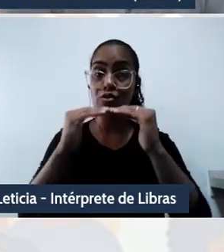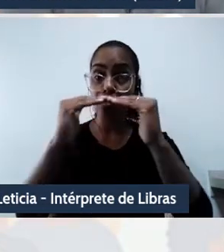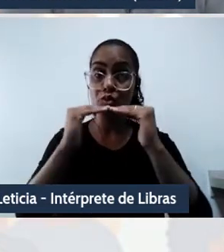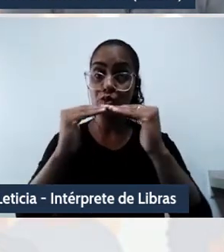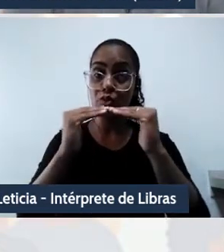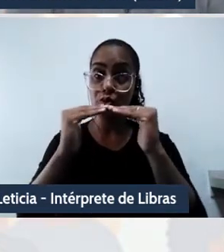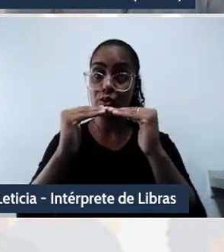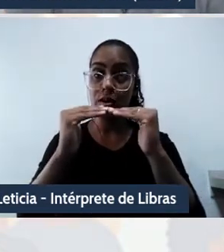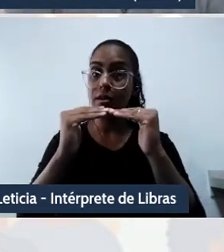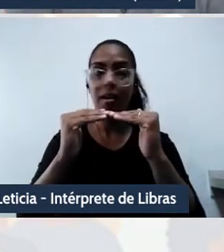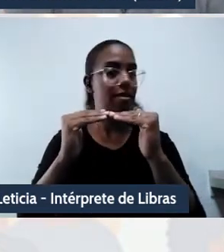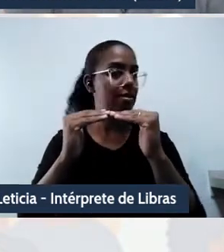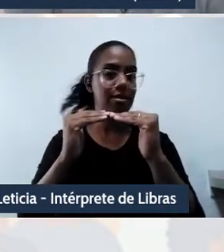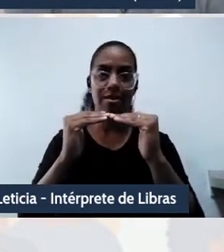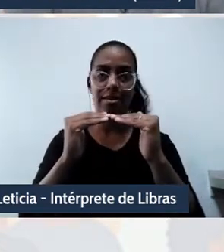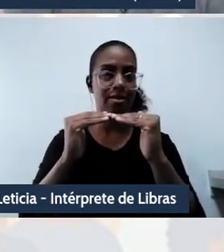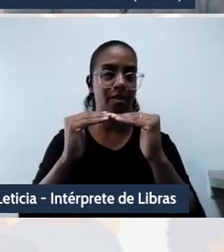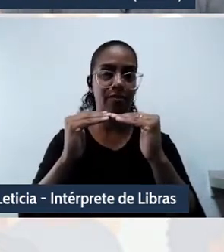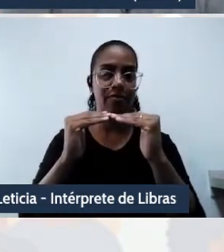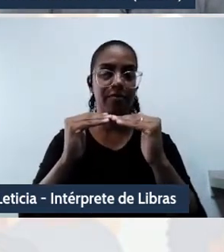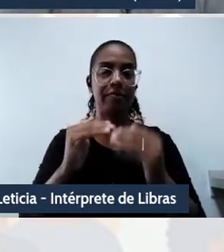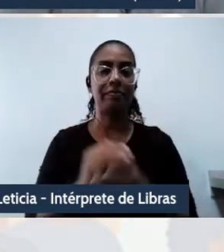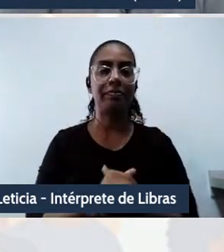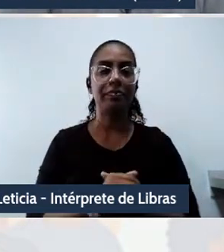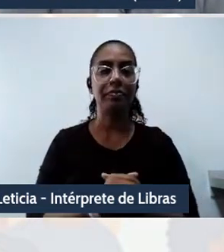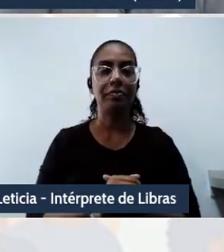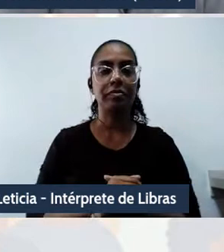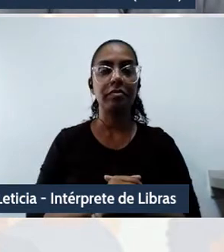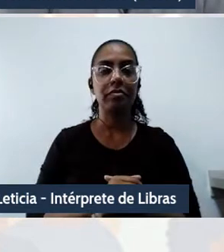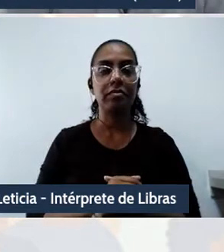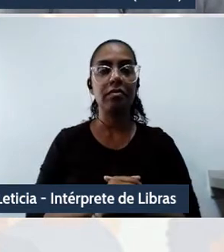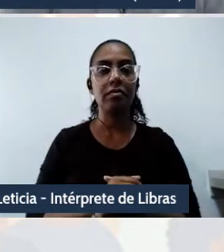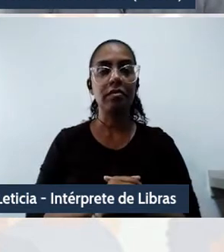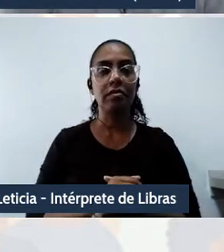Portanto, para a guisa de conclusão da minha fala,